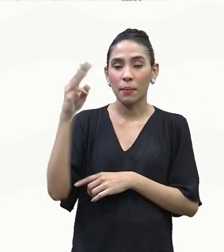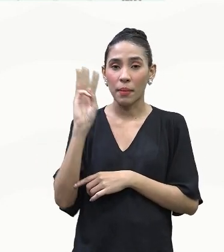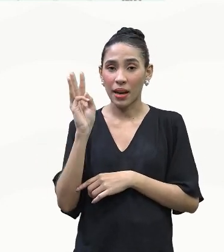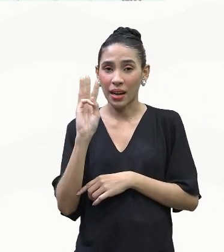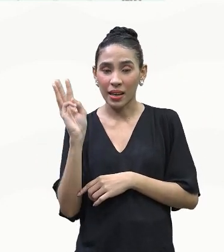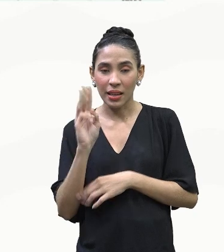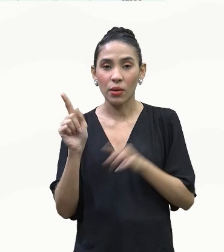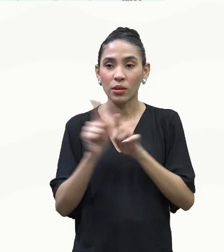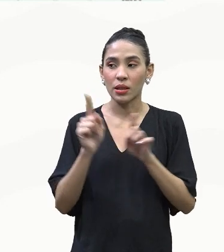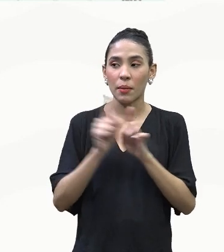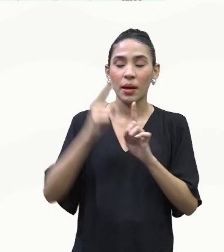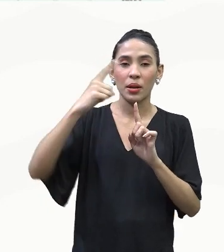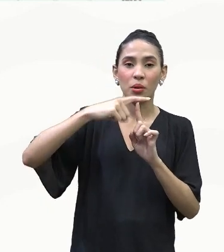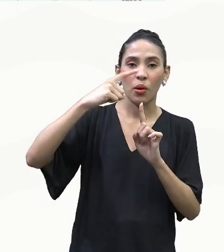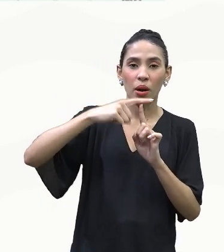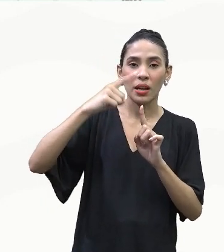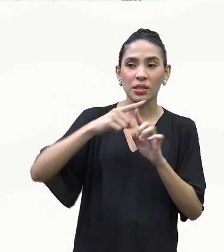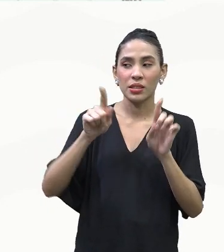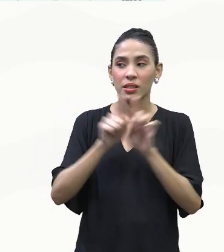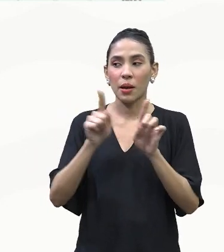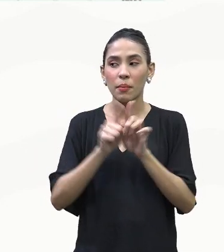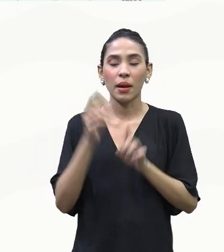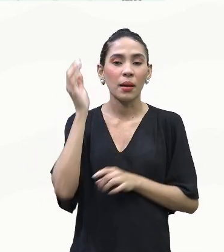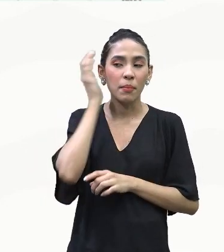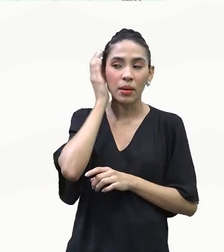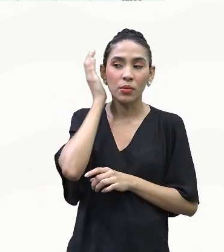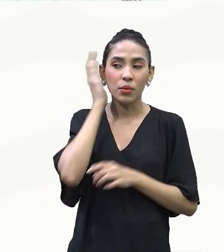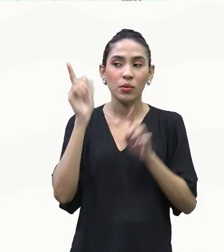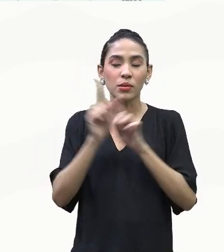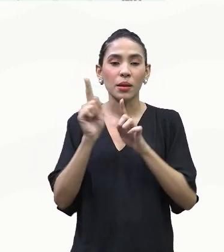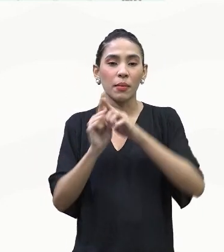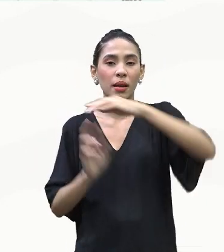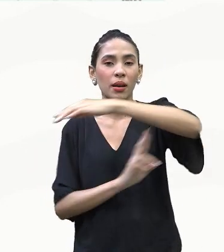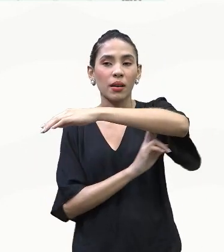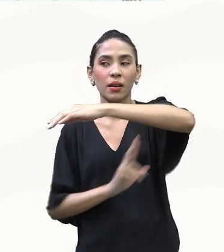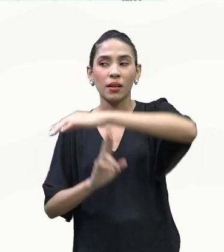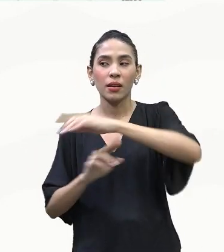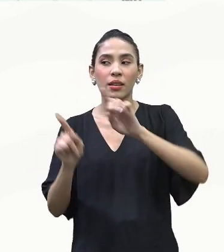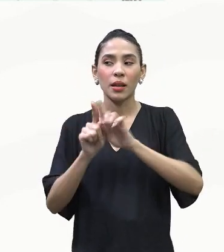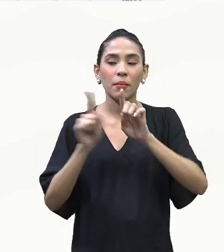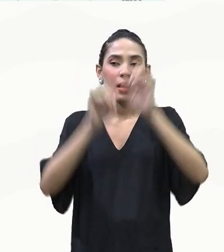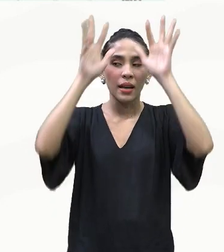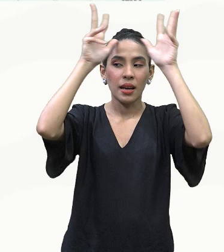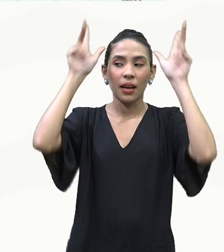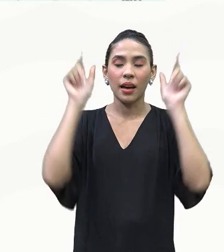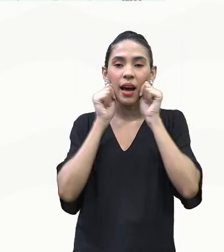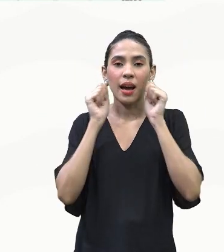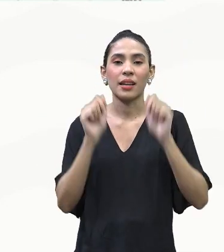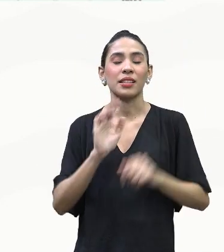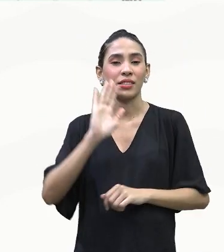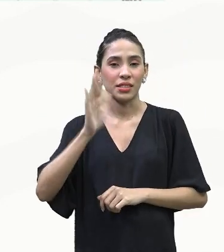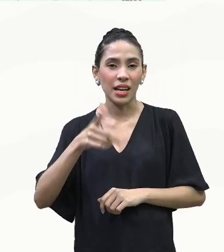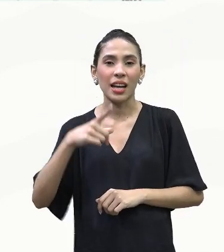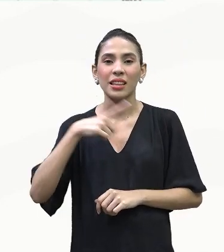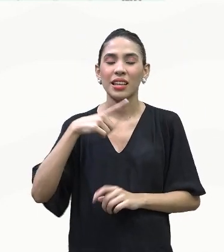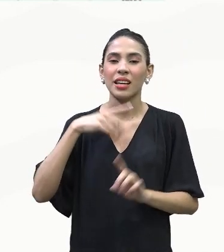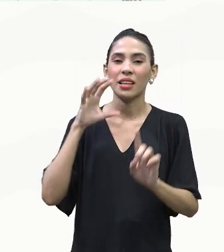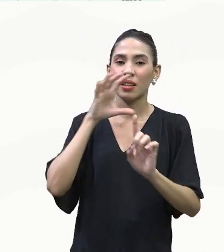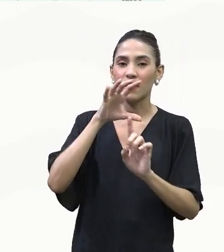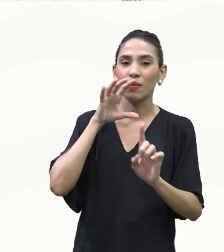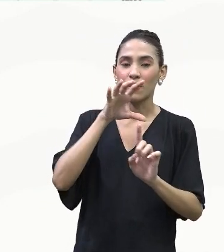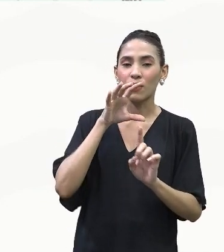principalmente o estado do Mato Grosso, Rondônia, Acre e até mesmo o sul do estado do Amazônia já enfrentam